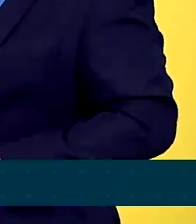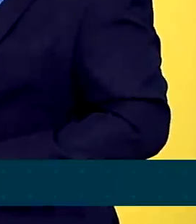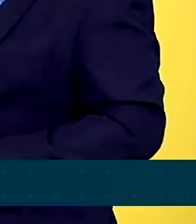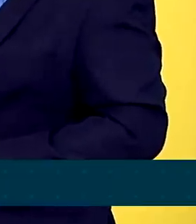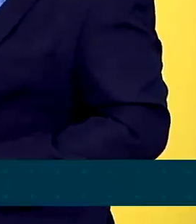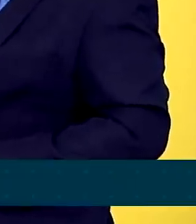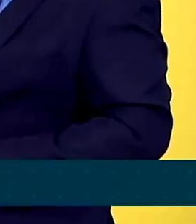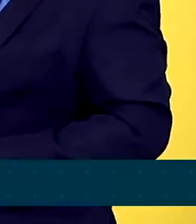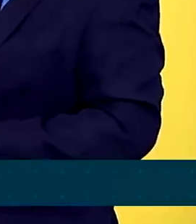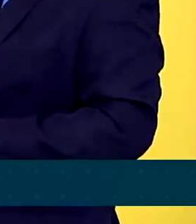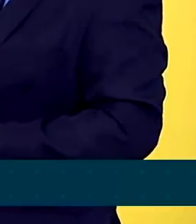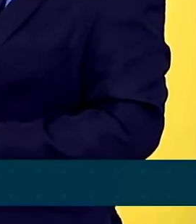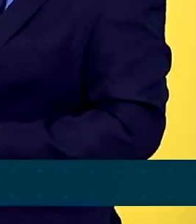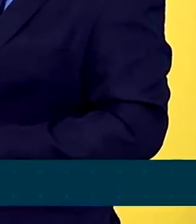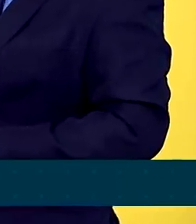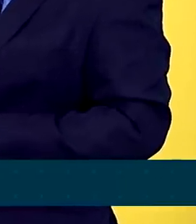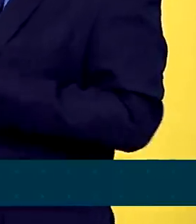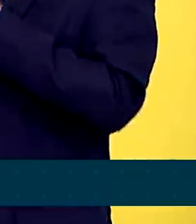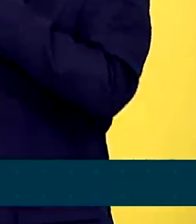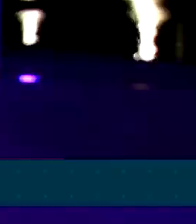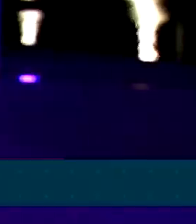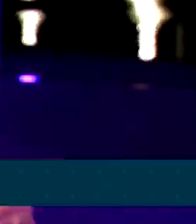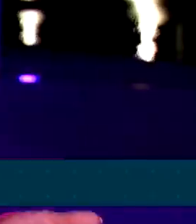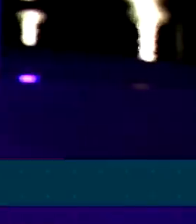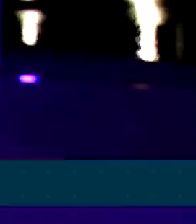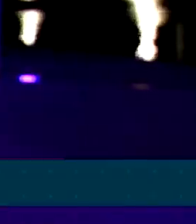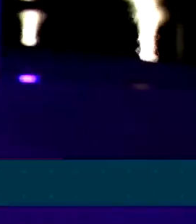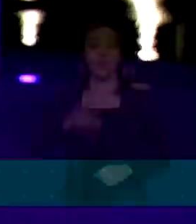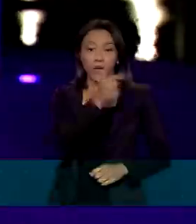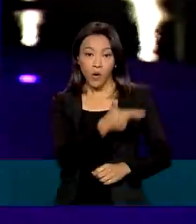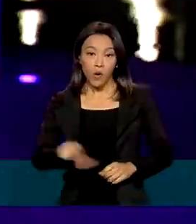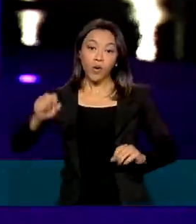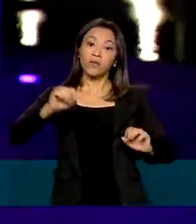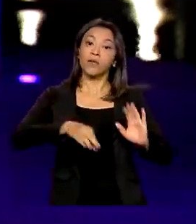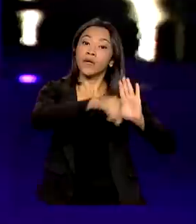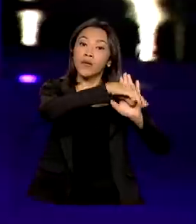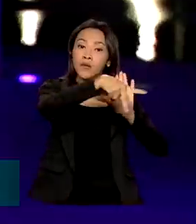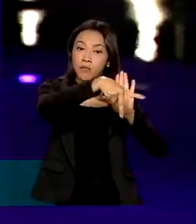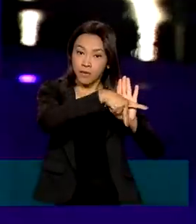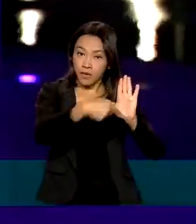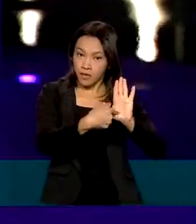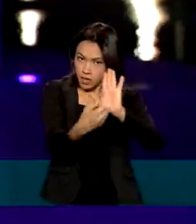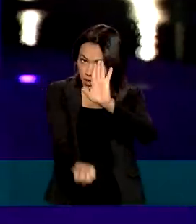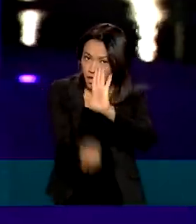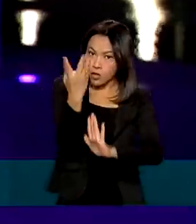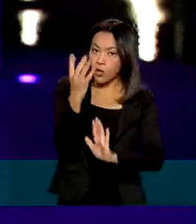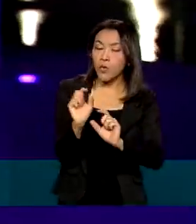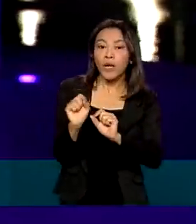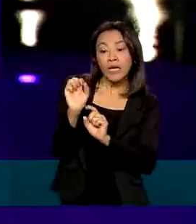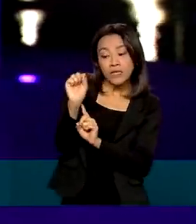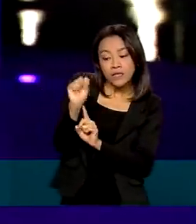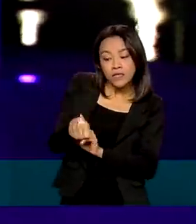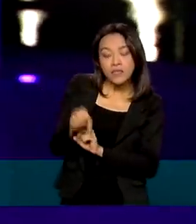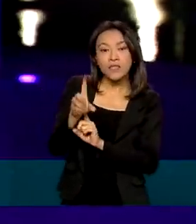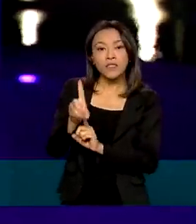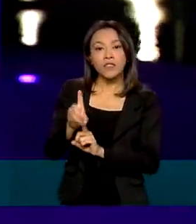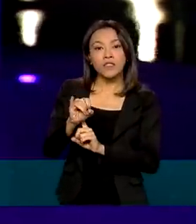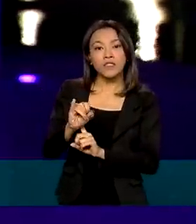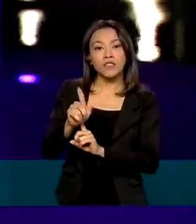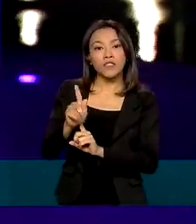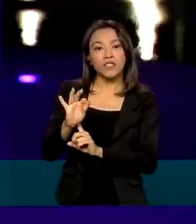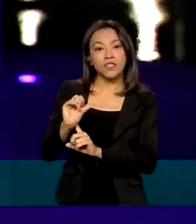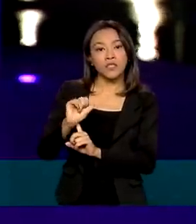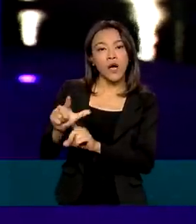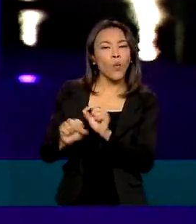liderança, 165 bilhões. Outra medida provisória cria o SIM Digital, que simplifica o acesso ao